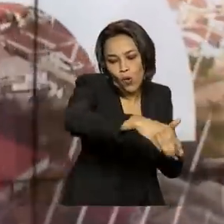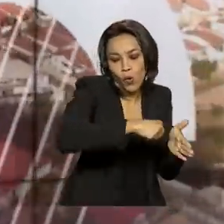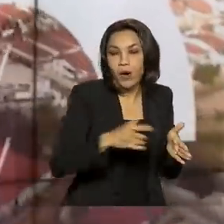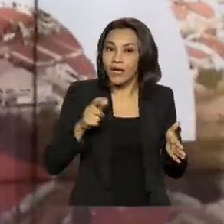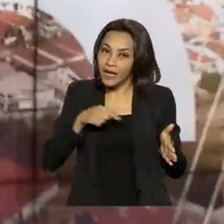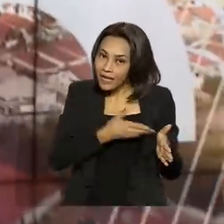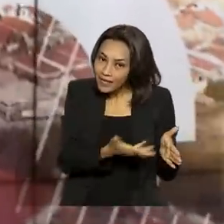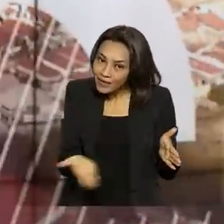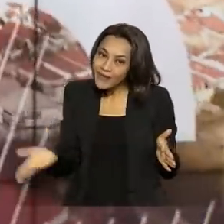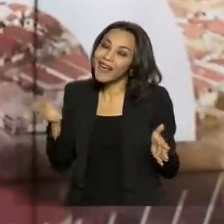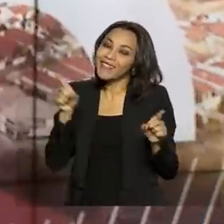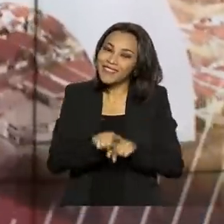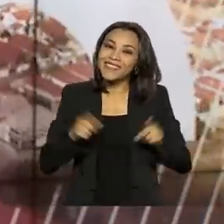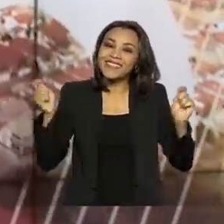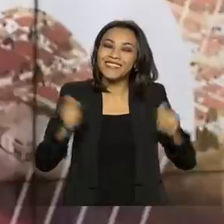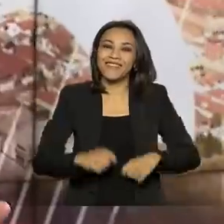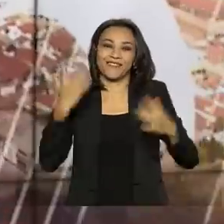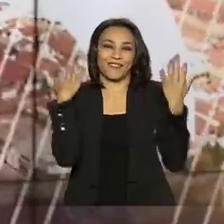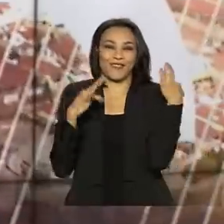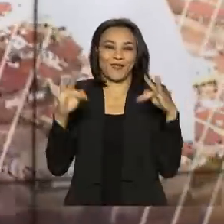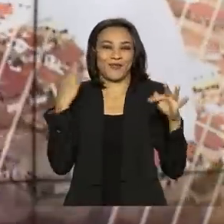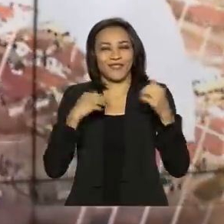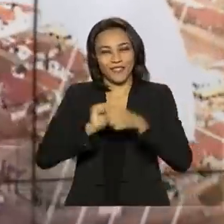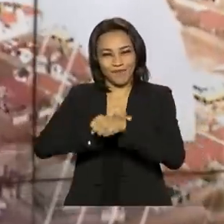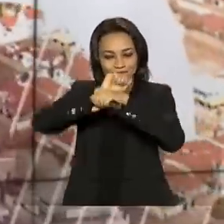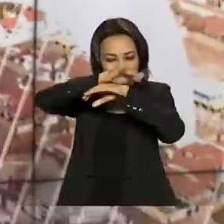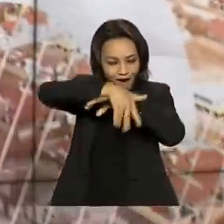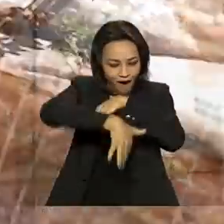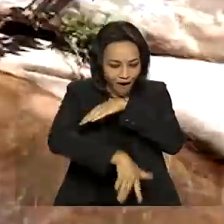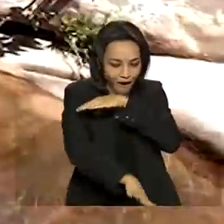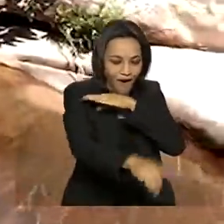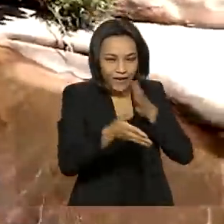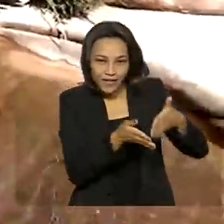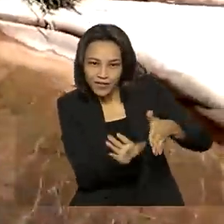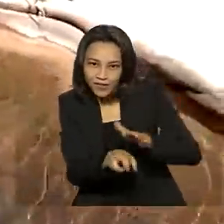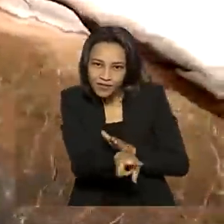opções de turismo rural, com cachoeiras e trilhas.